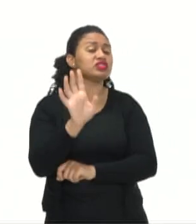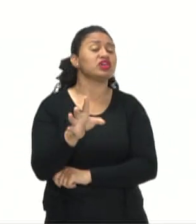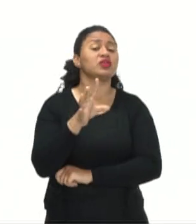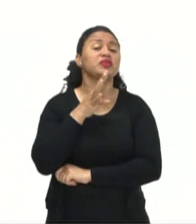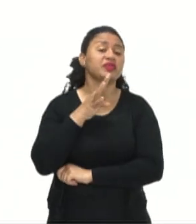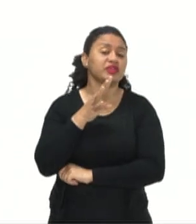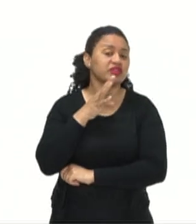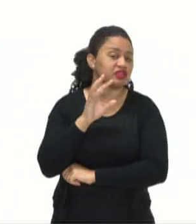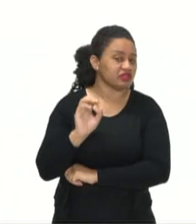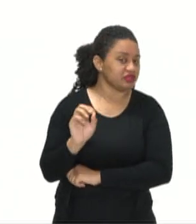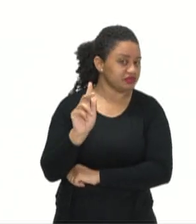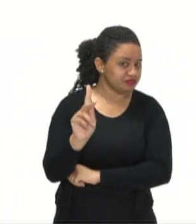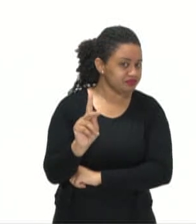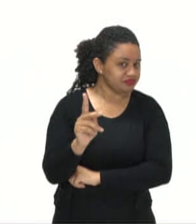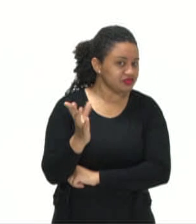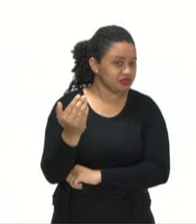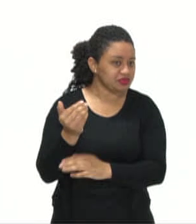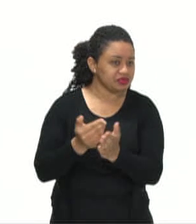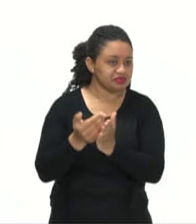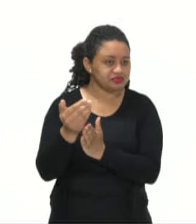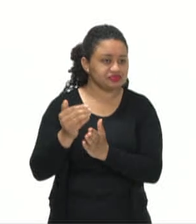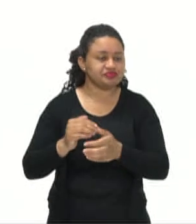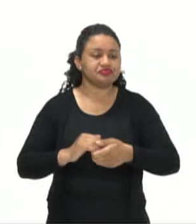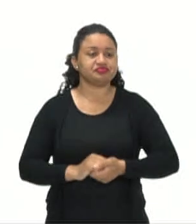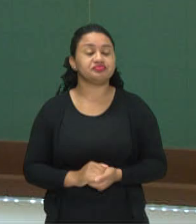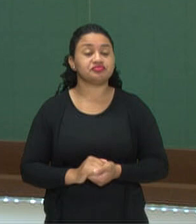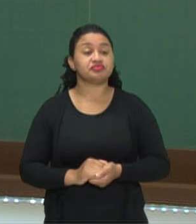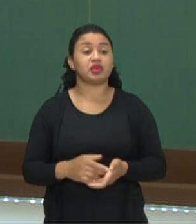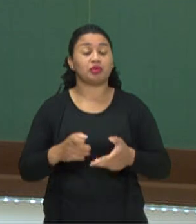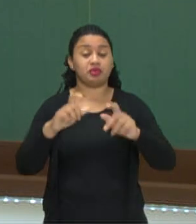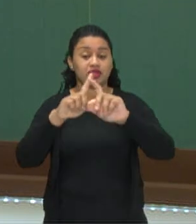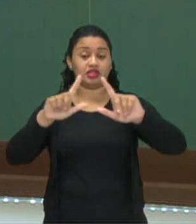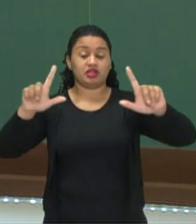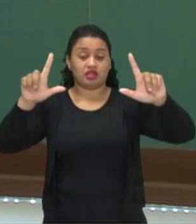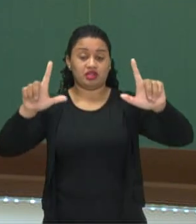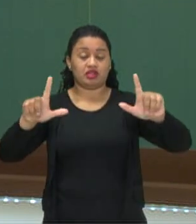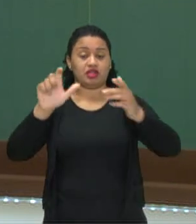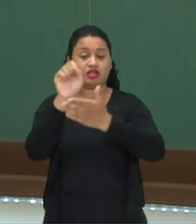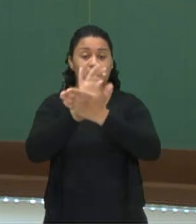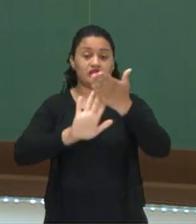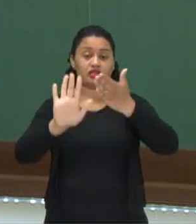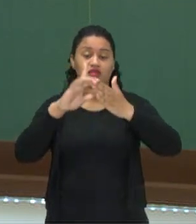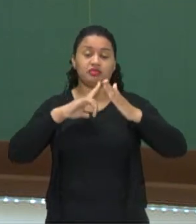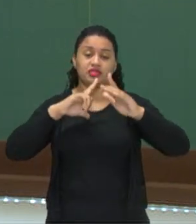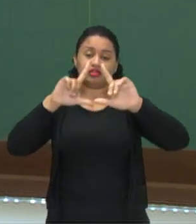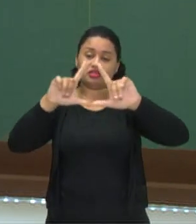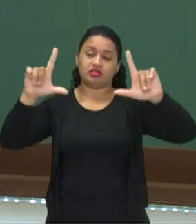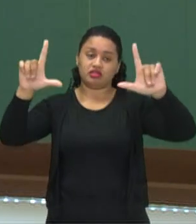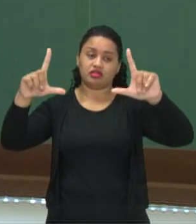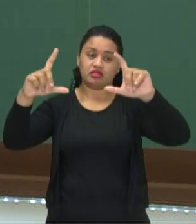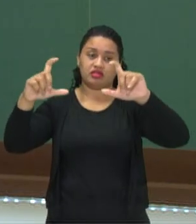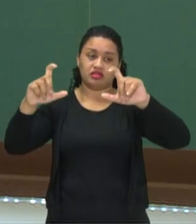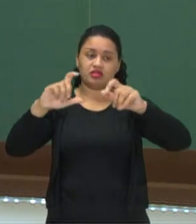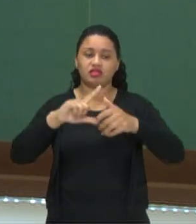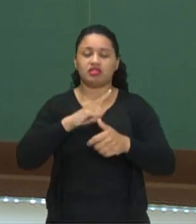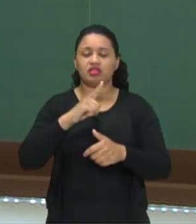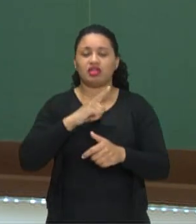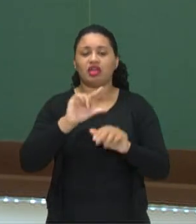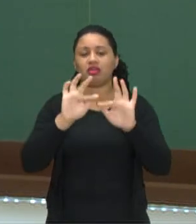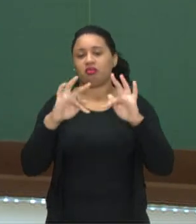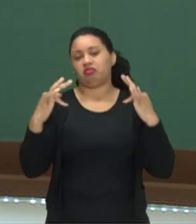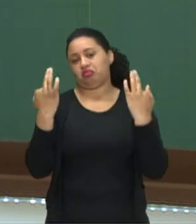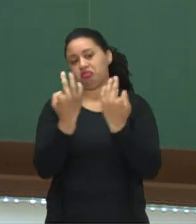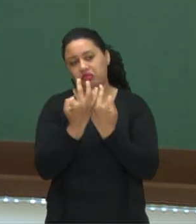já conhecem. Vamos começar? Observem essa imagem, nós temos aqui uma